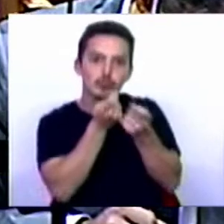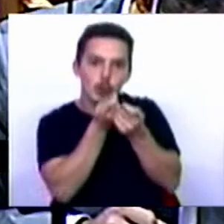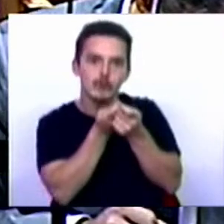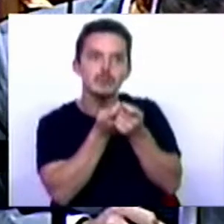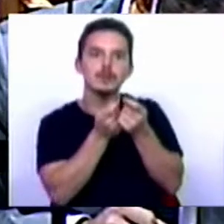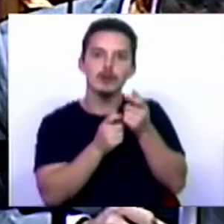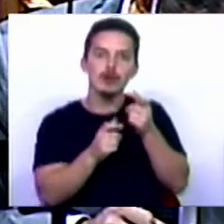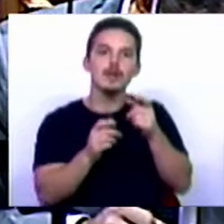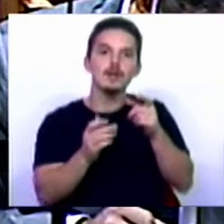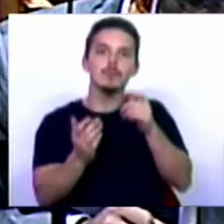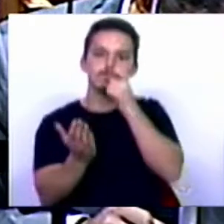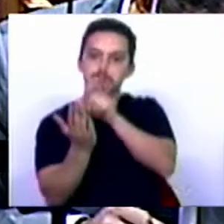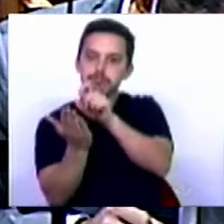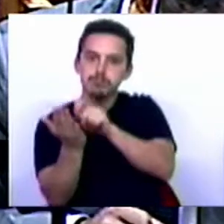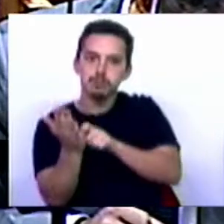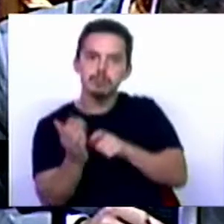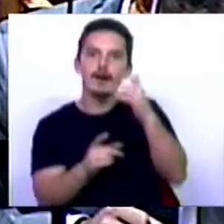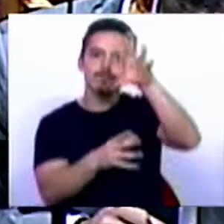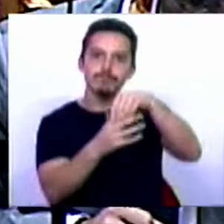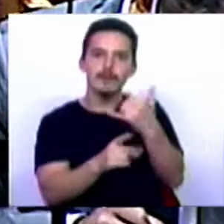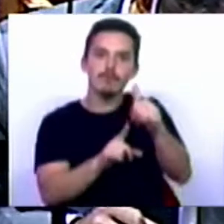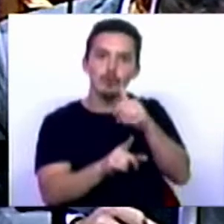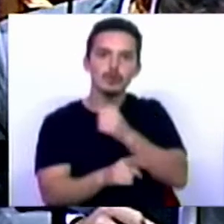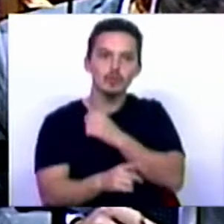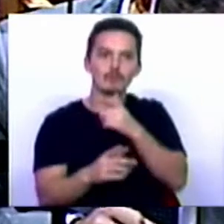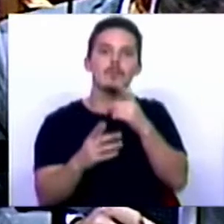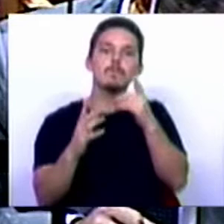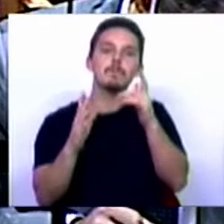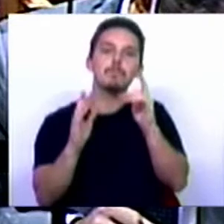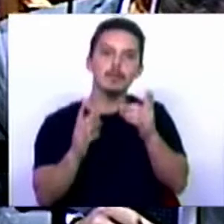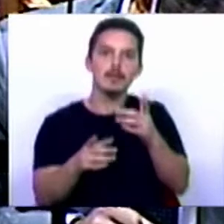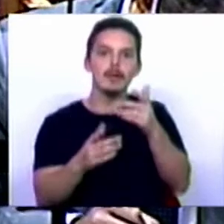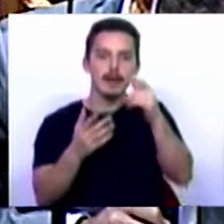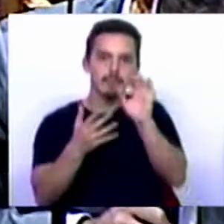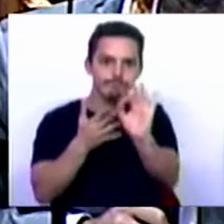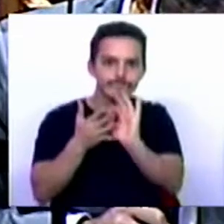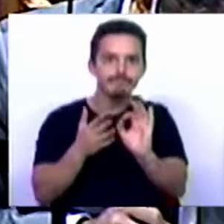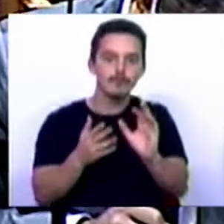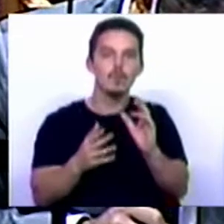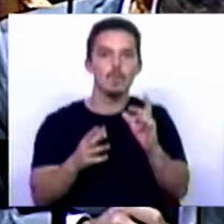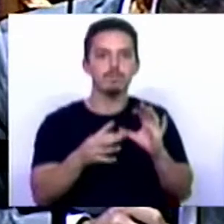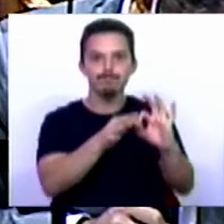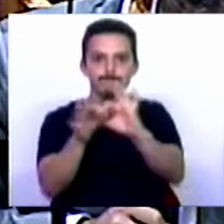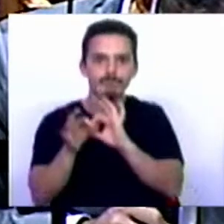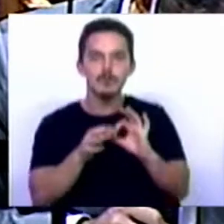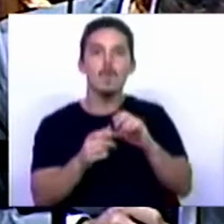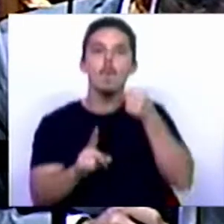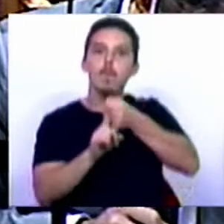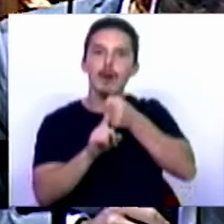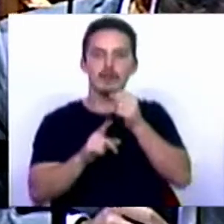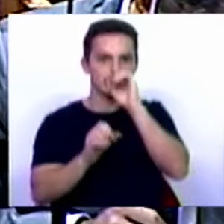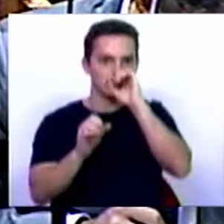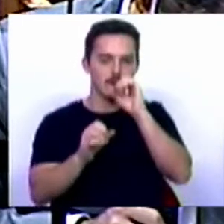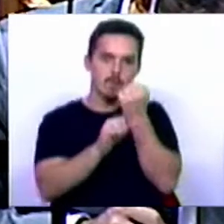o reporte da violência doméstica nas primeiras 72 horas com critérios uniformizados, o combate ao incêndio